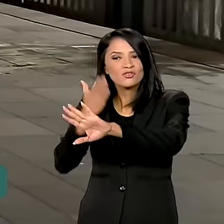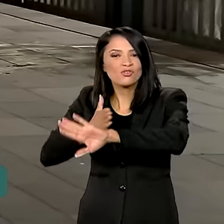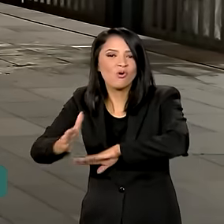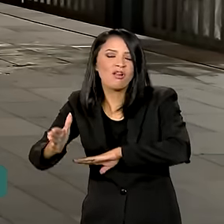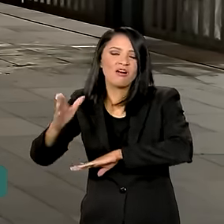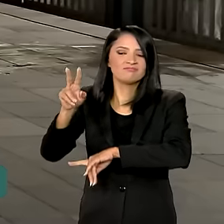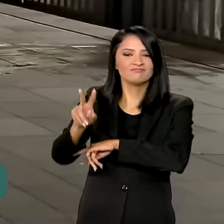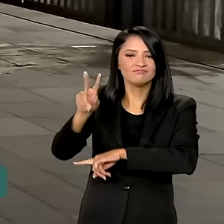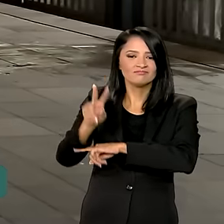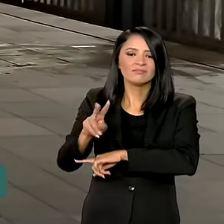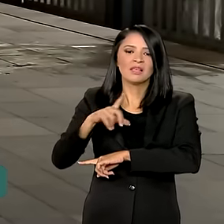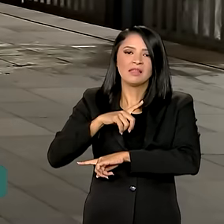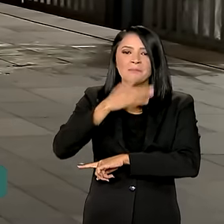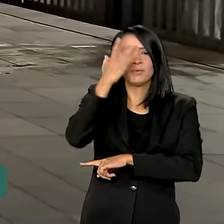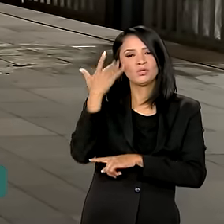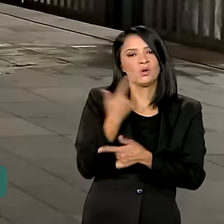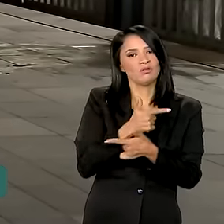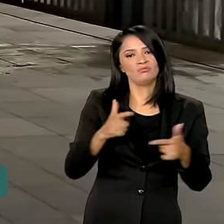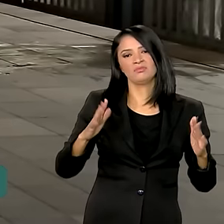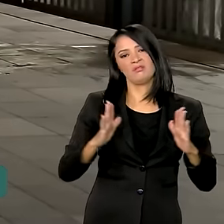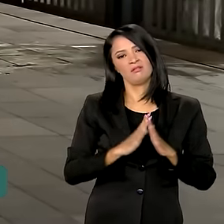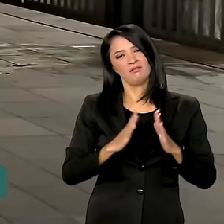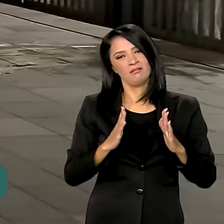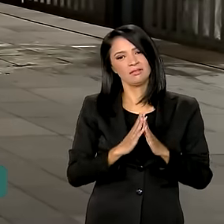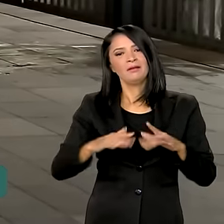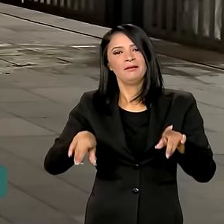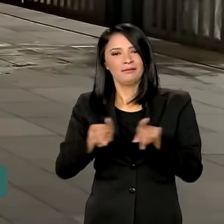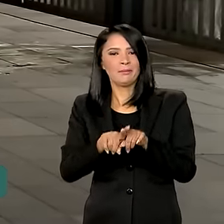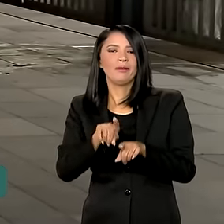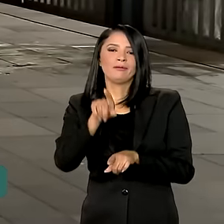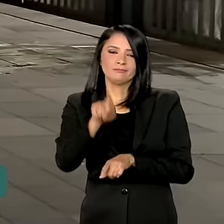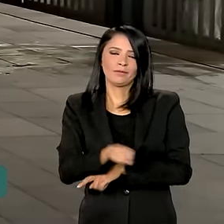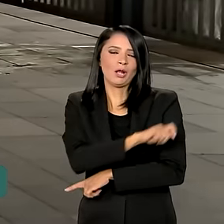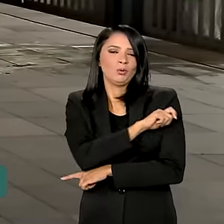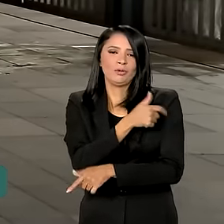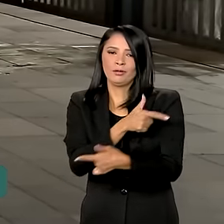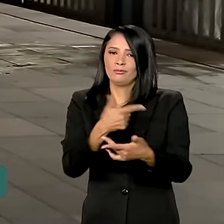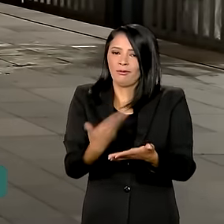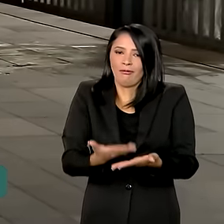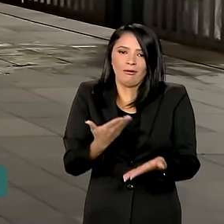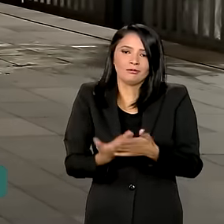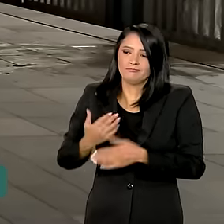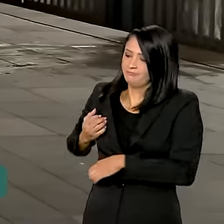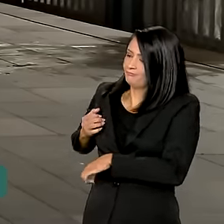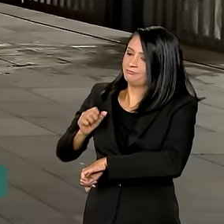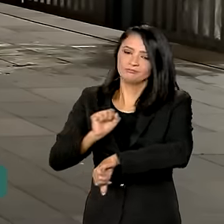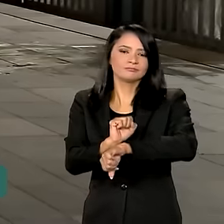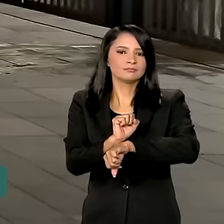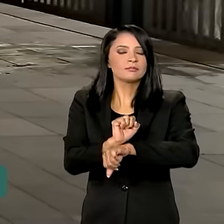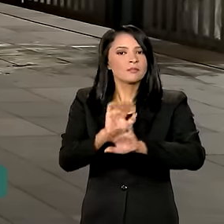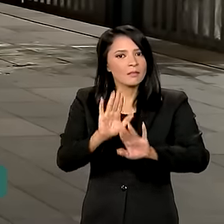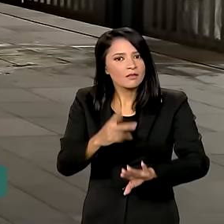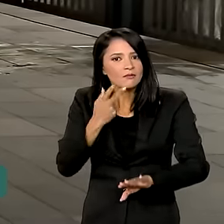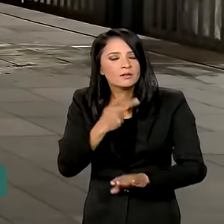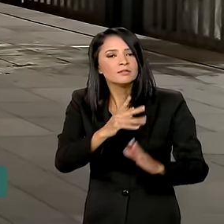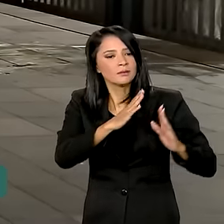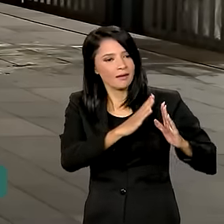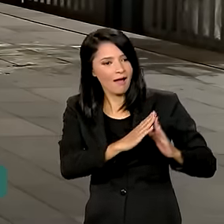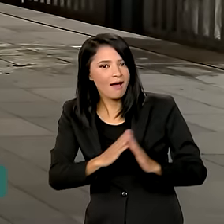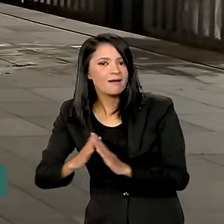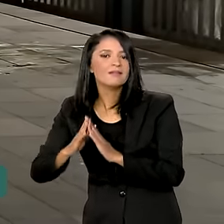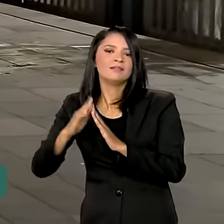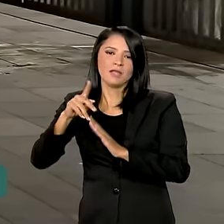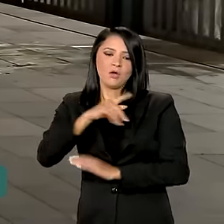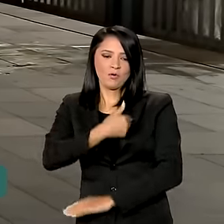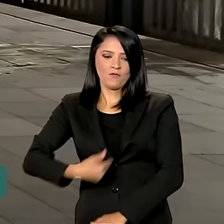que há pessoas sem casa e há também estudantes sem aula com a vida aí em suspenso. Mas falando em habitação, o governo